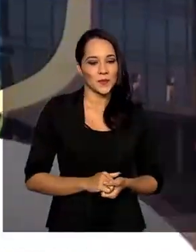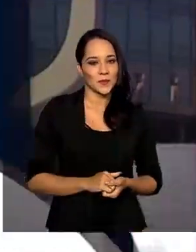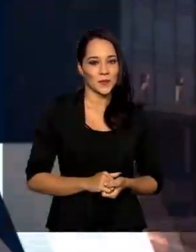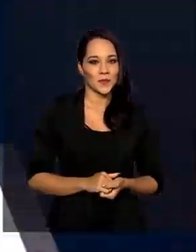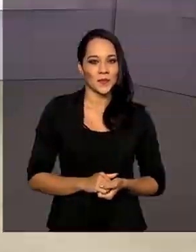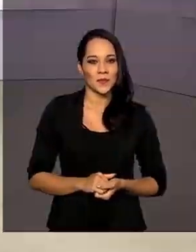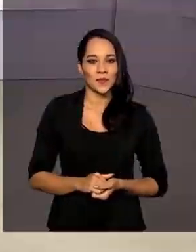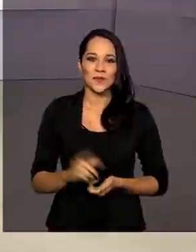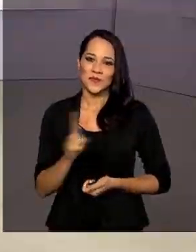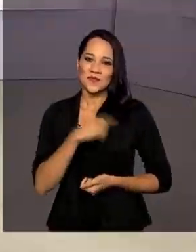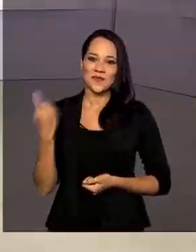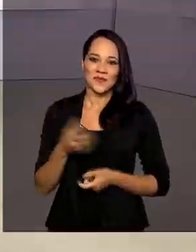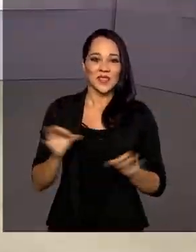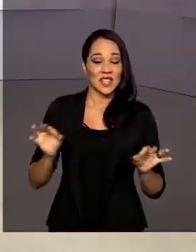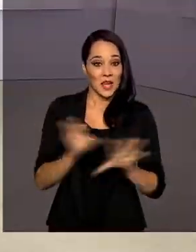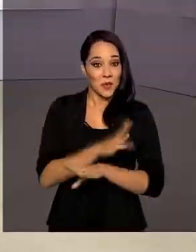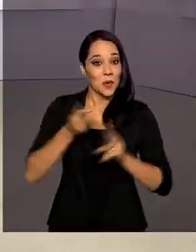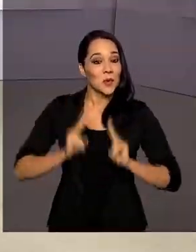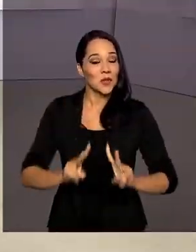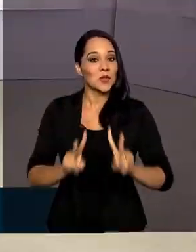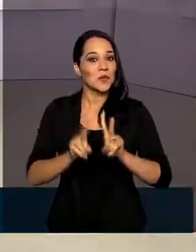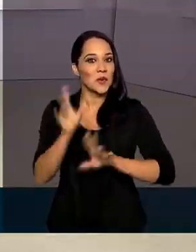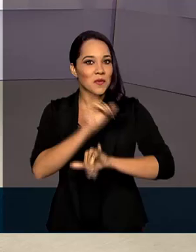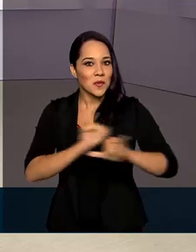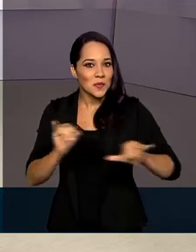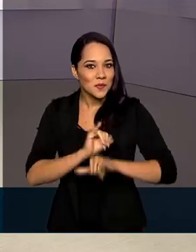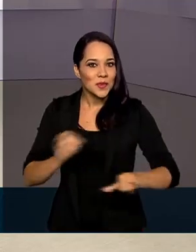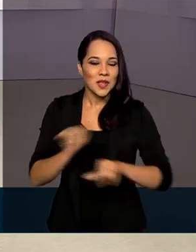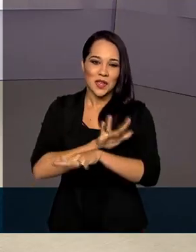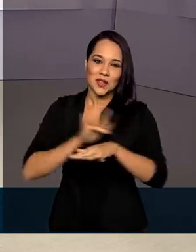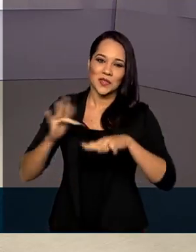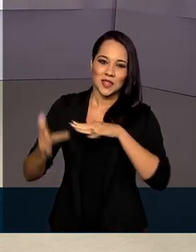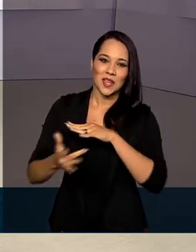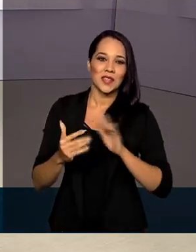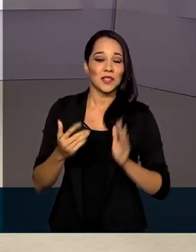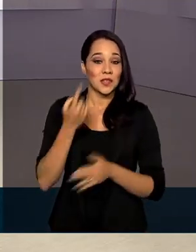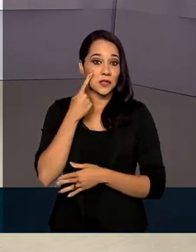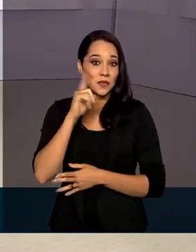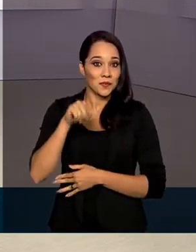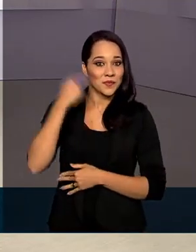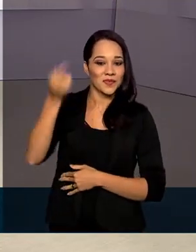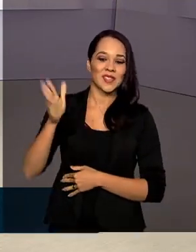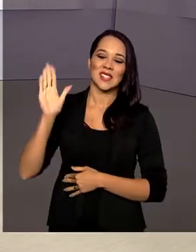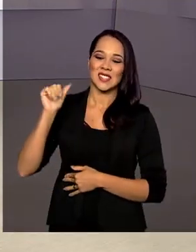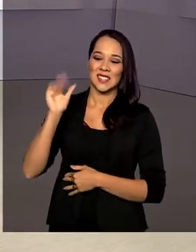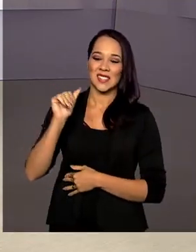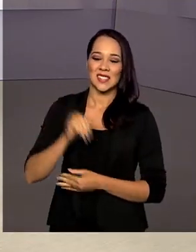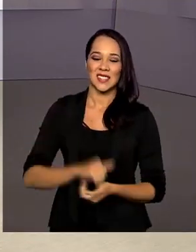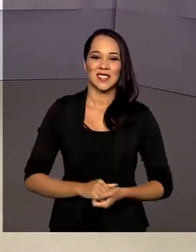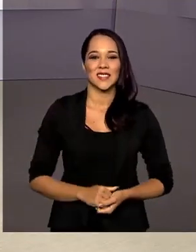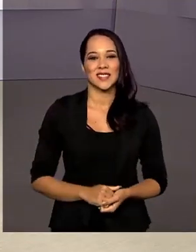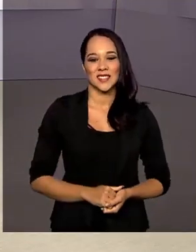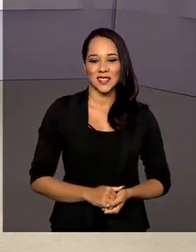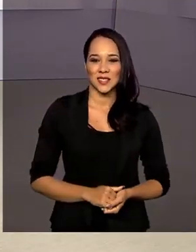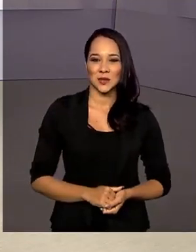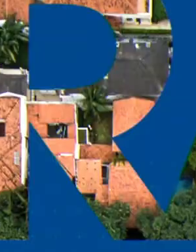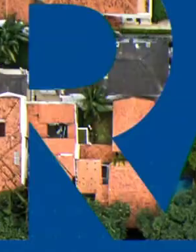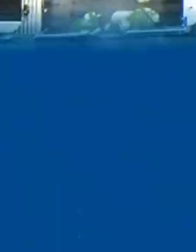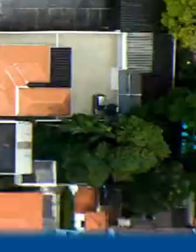.br. A gente fica por aqui, continue bem informado pelas nossas redes sociais. Nos vemos na próxima edição. Até lá!